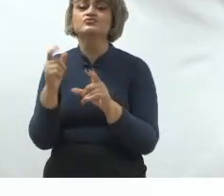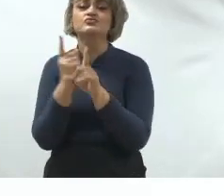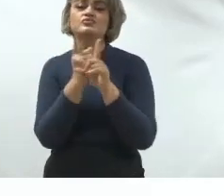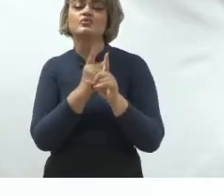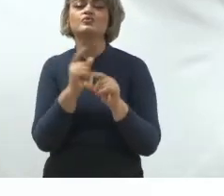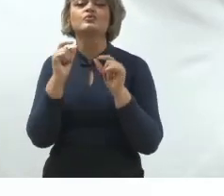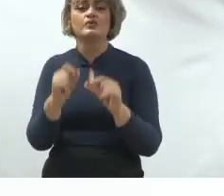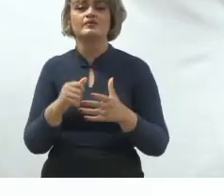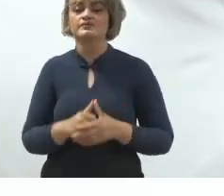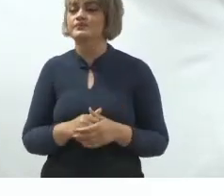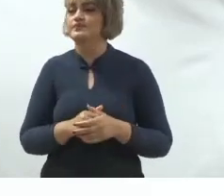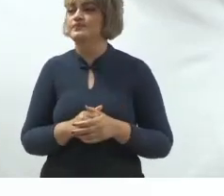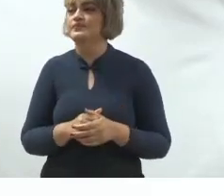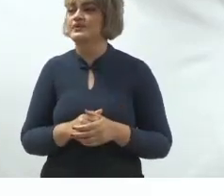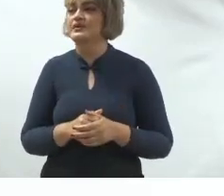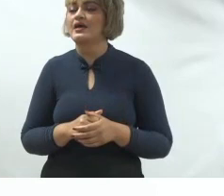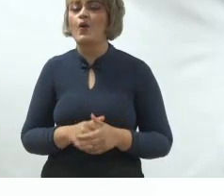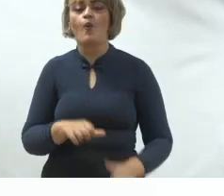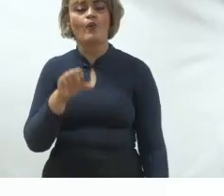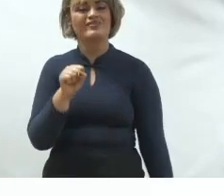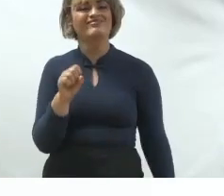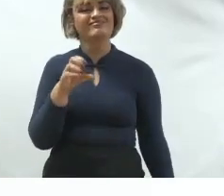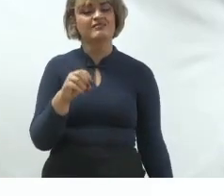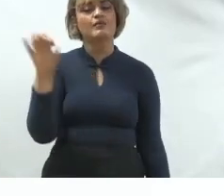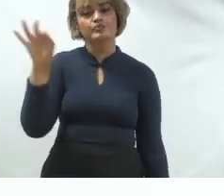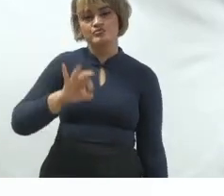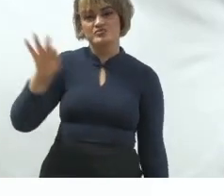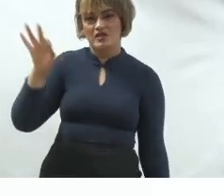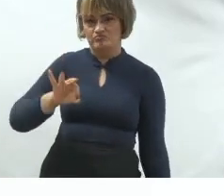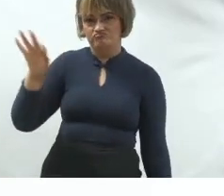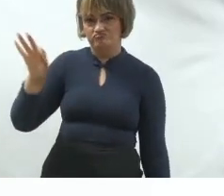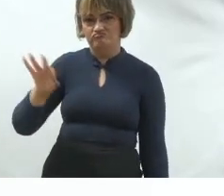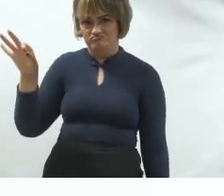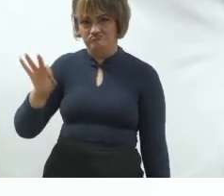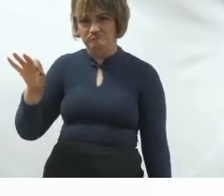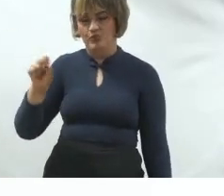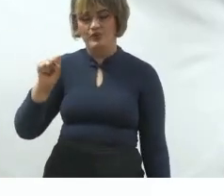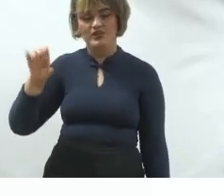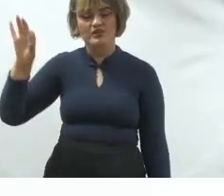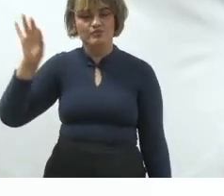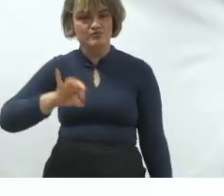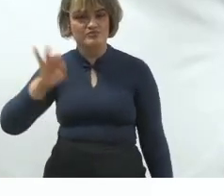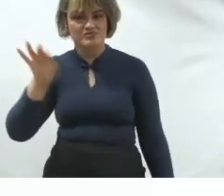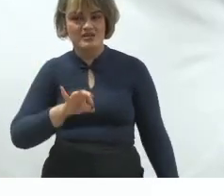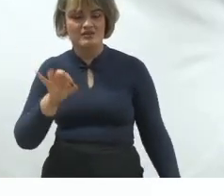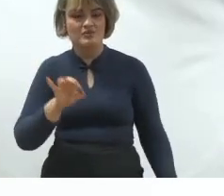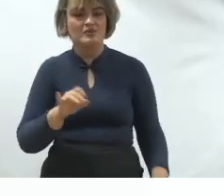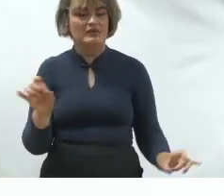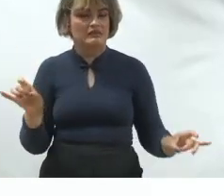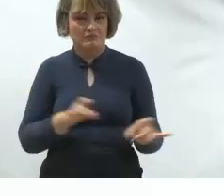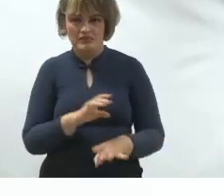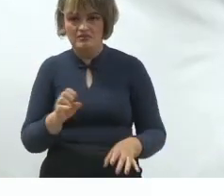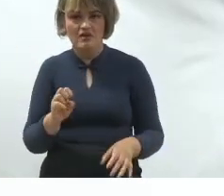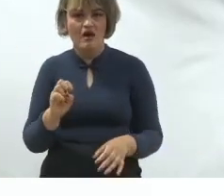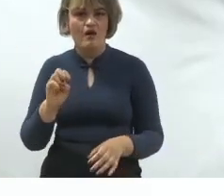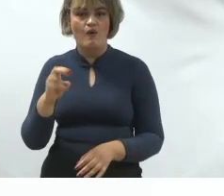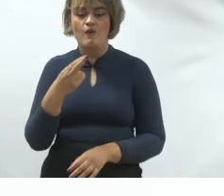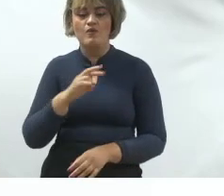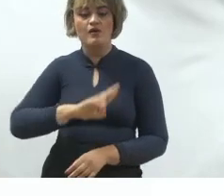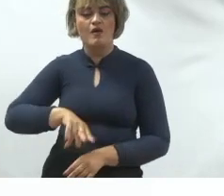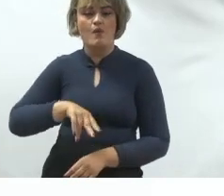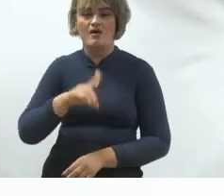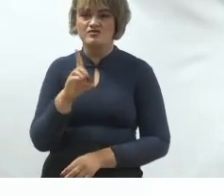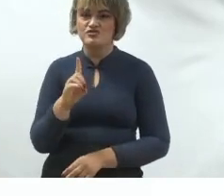lá? mais de 80% dos mandatos que são caçados ou que não são diplomados